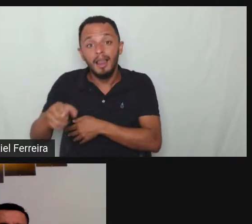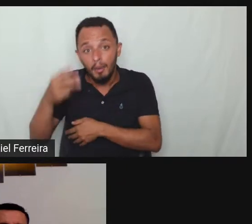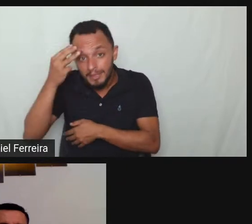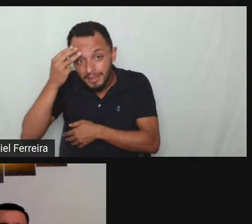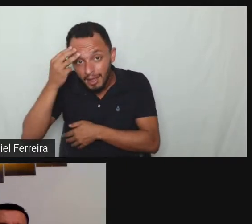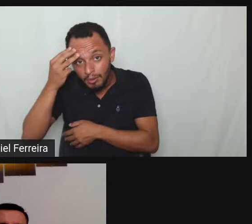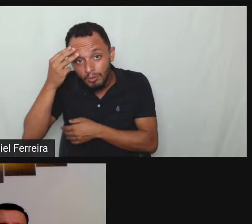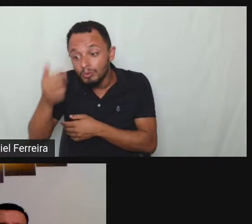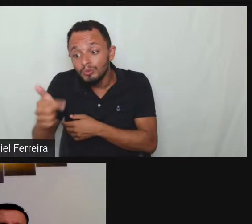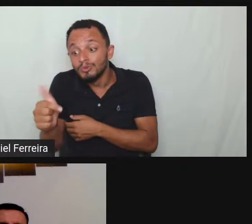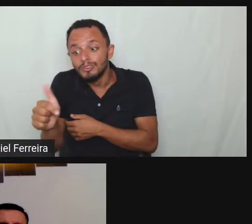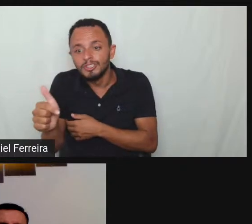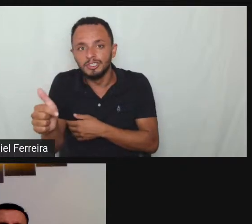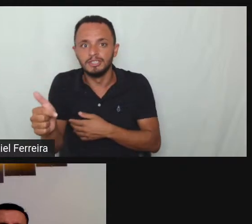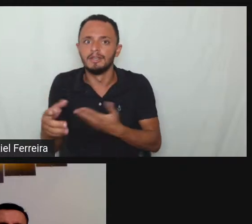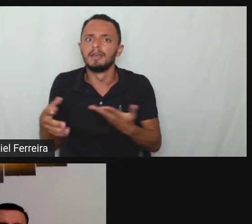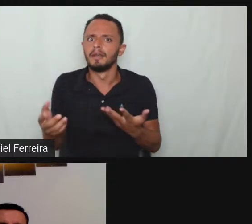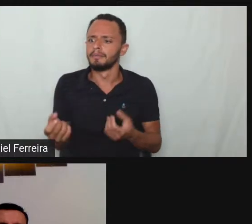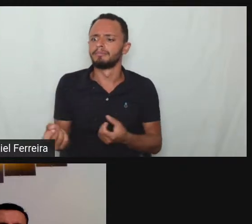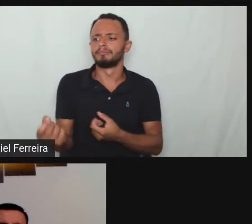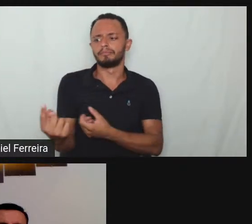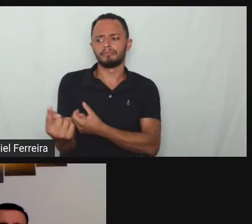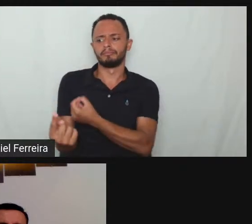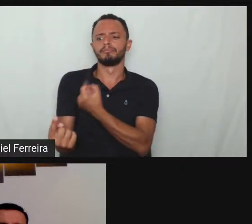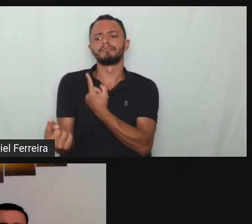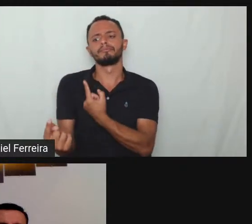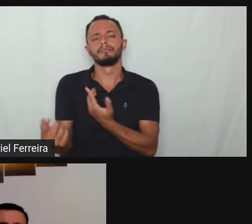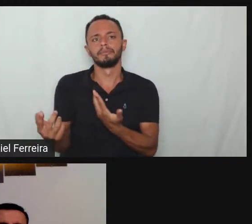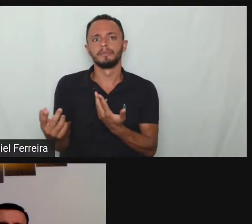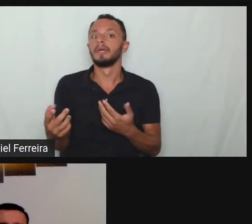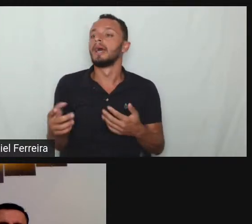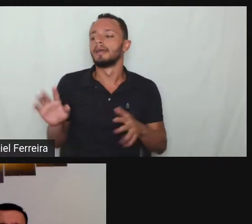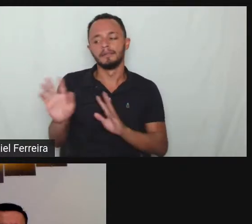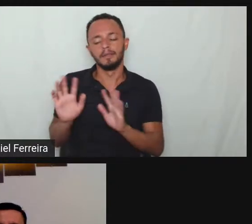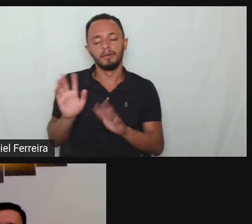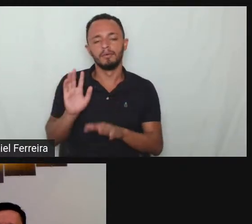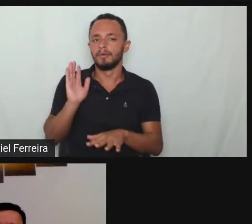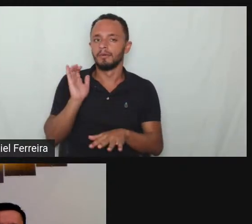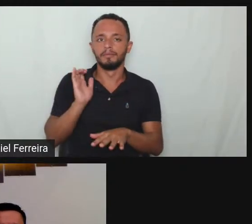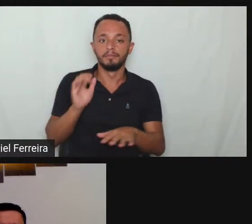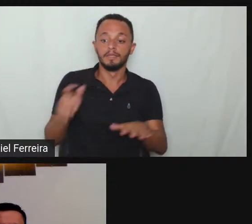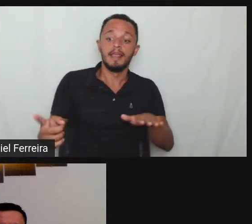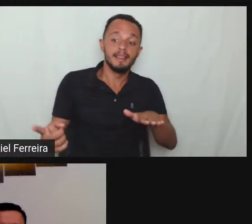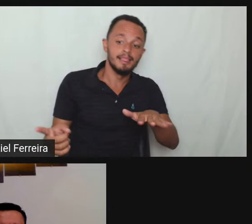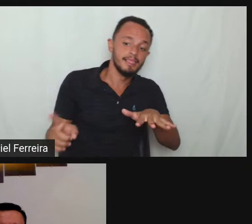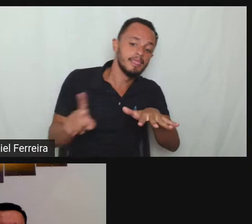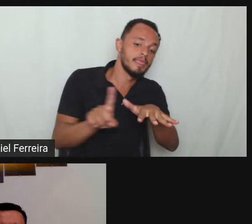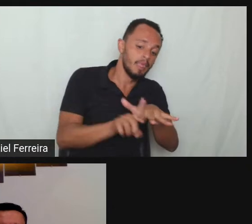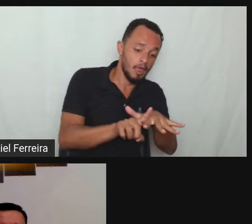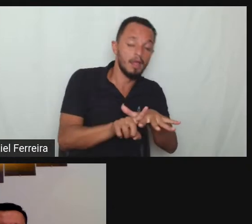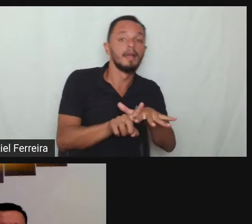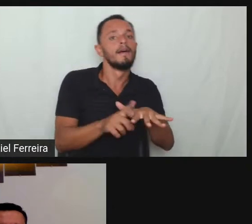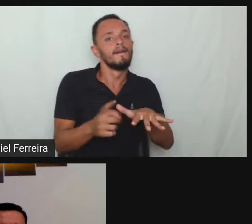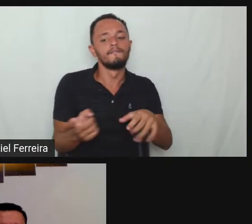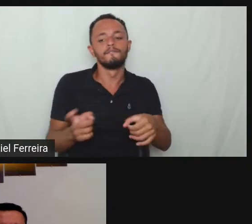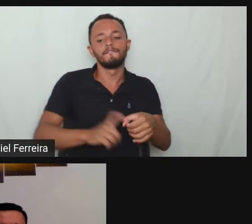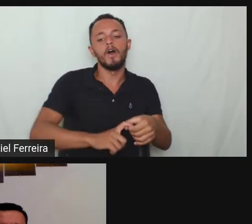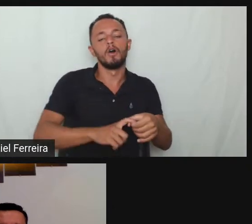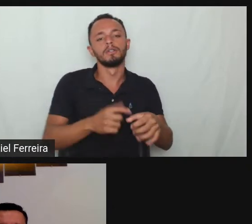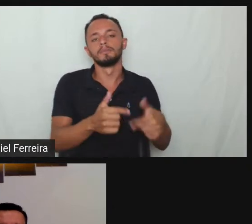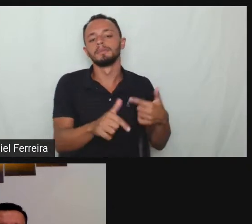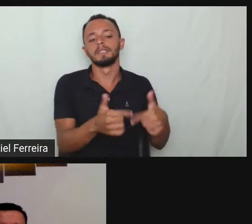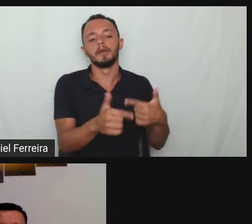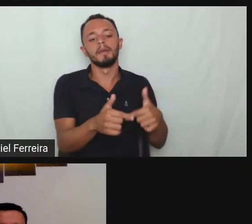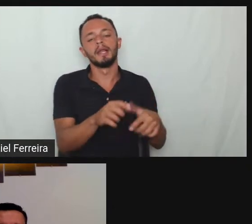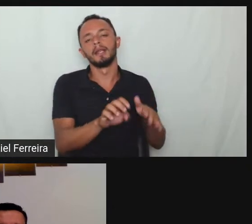reintegração e voltou para a firma já mas eu estou trazendo a história para contar para vocês vocês